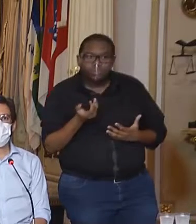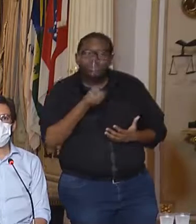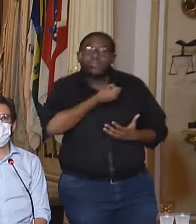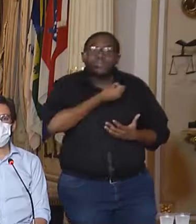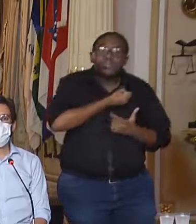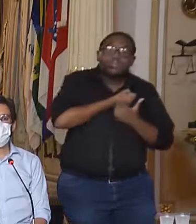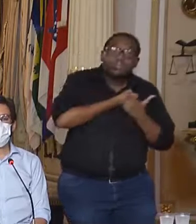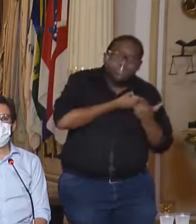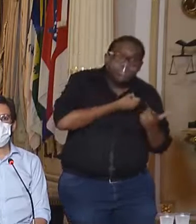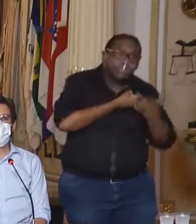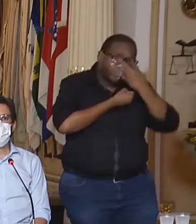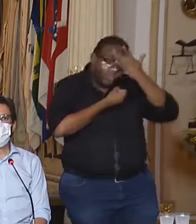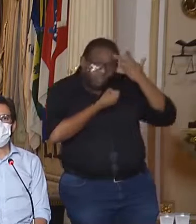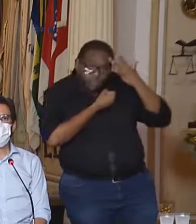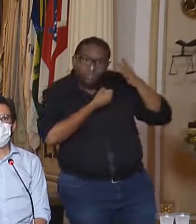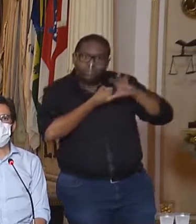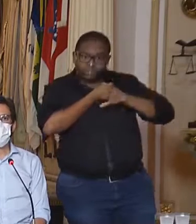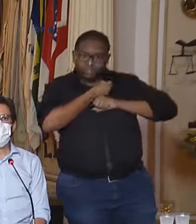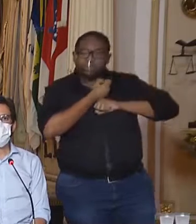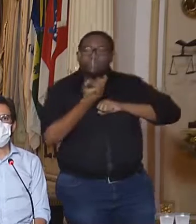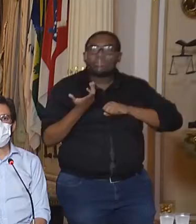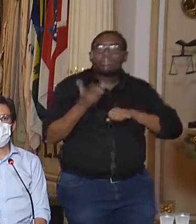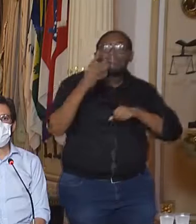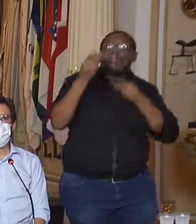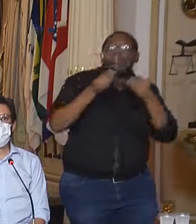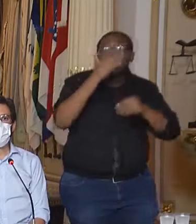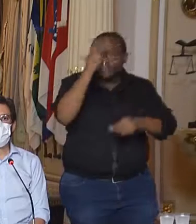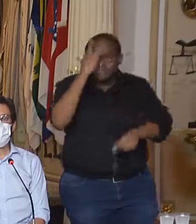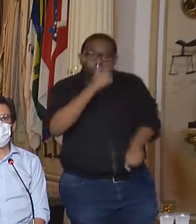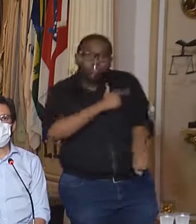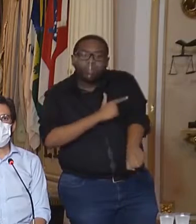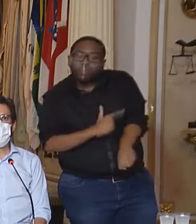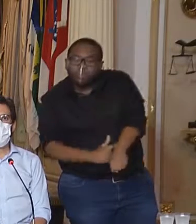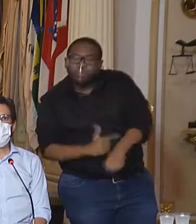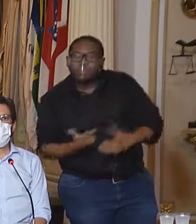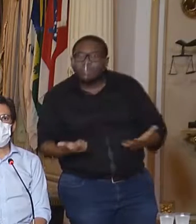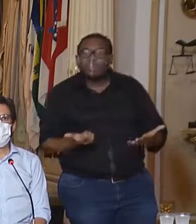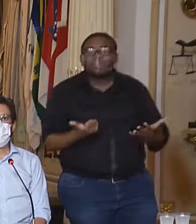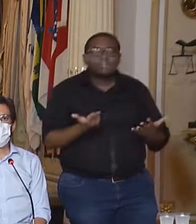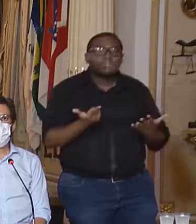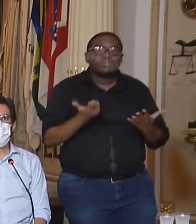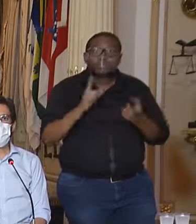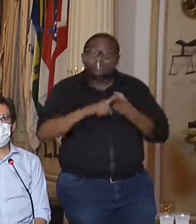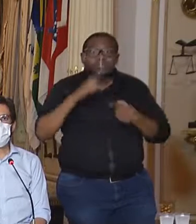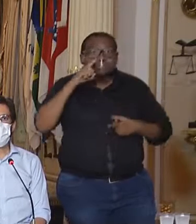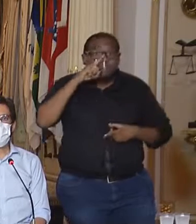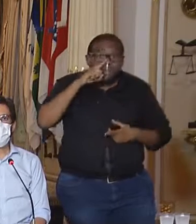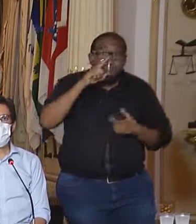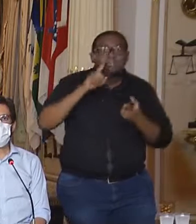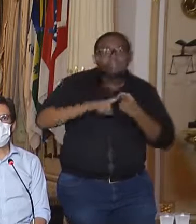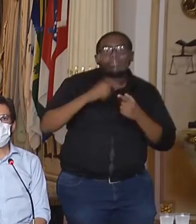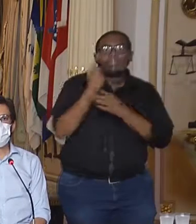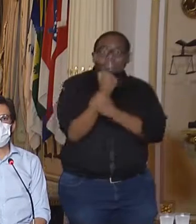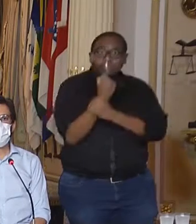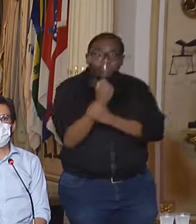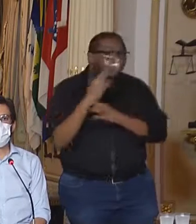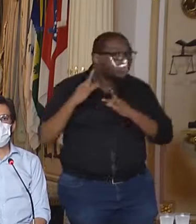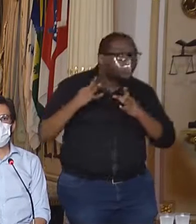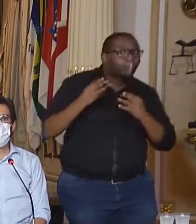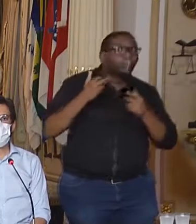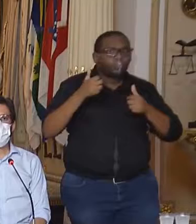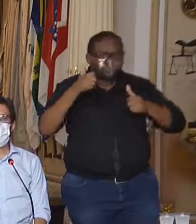comportamento das atividades que estão sendo retomadas, enfim, o risco e a segurança sendo medido,